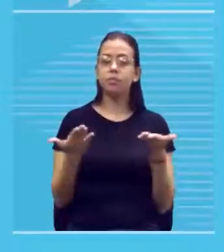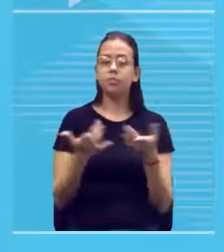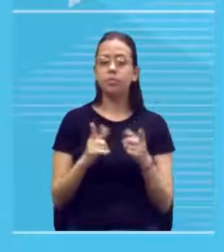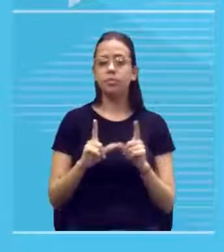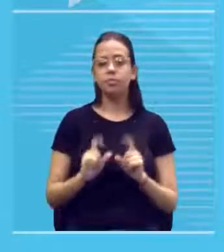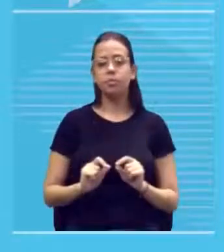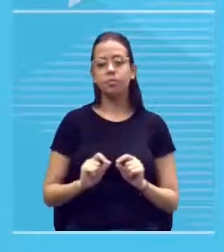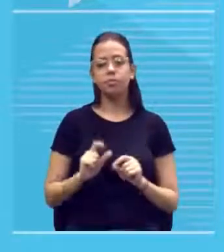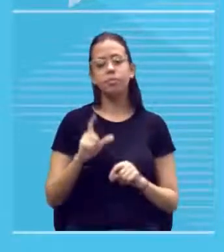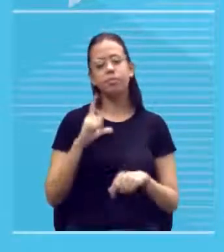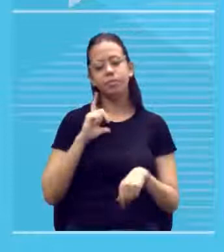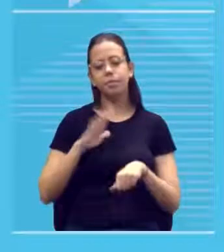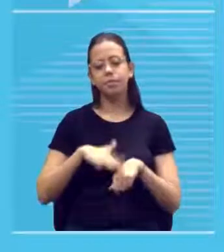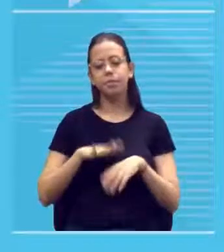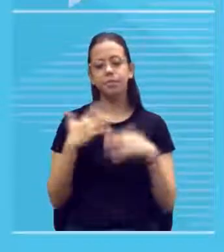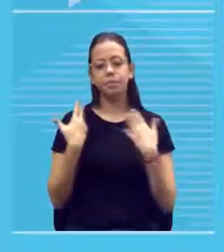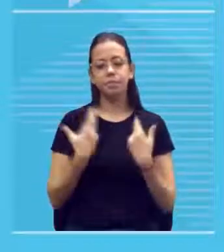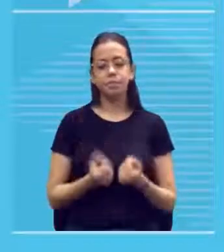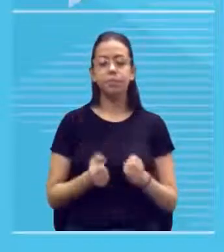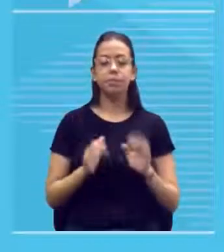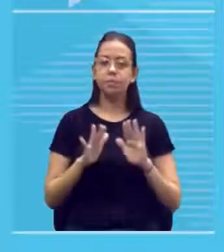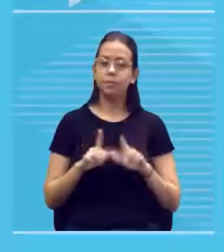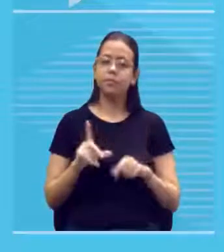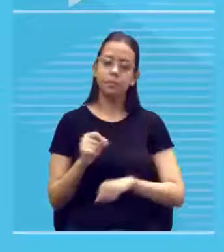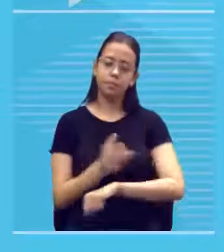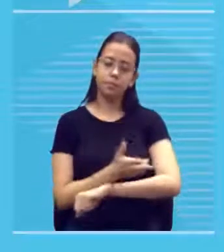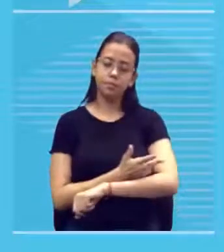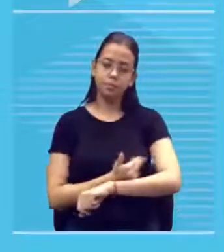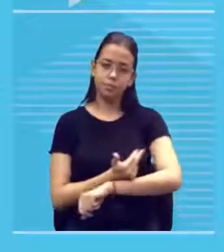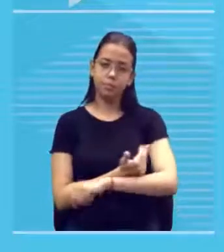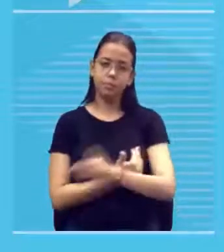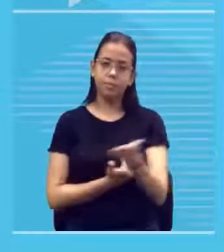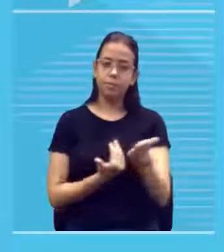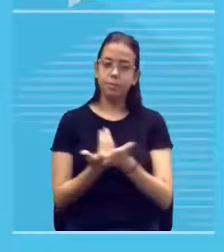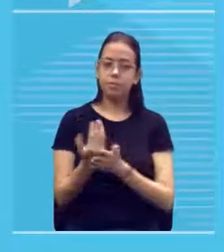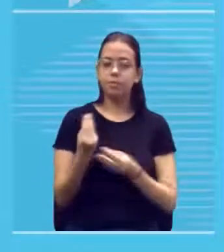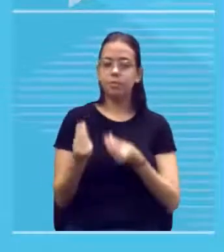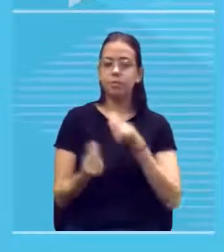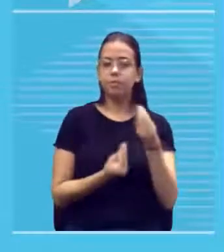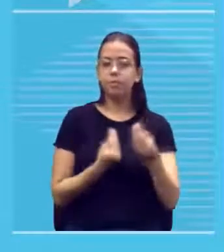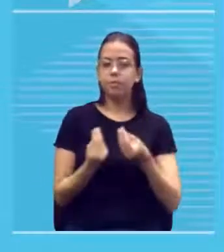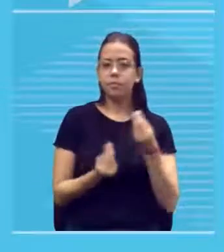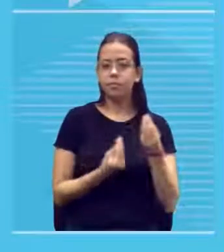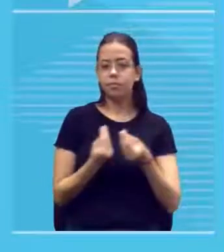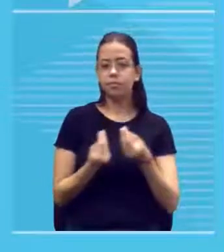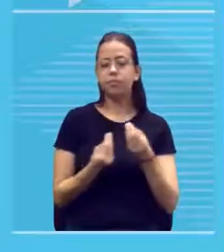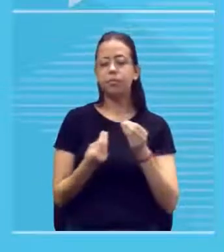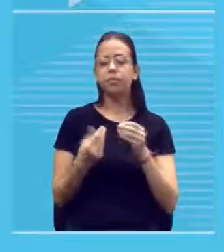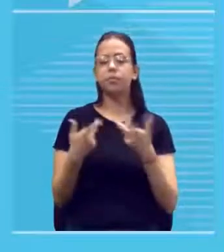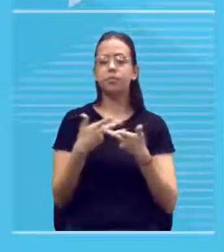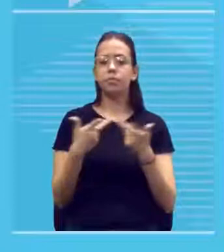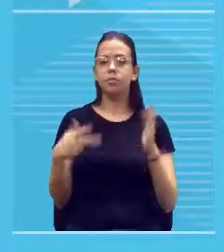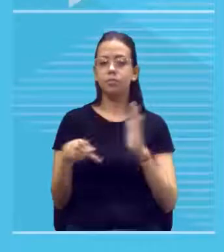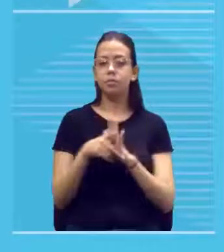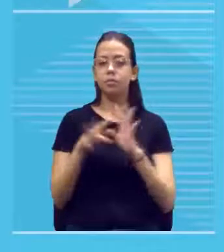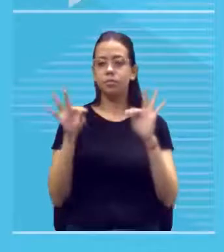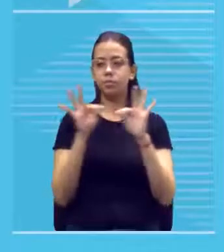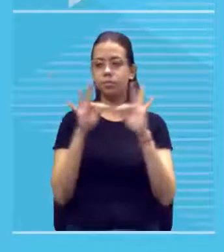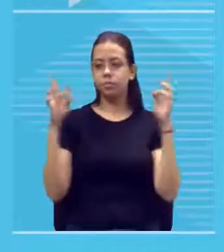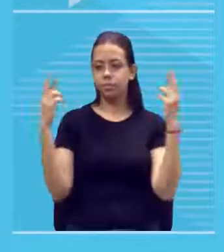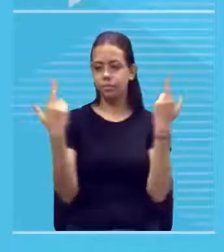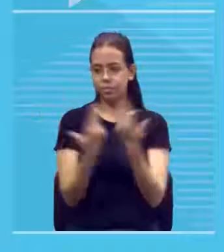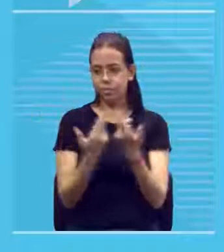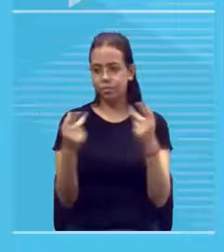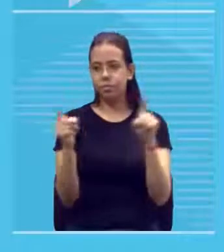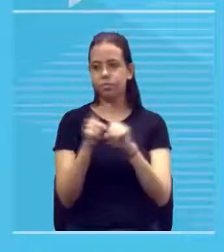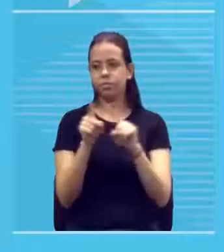aceito mas a tatuagem começou como questões tribais e de